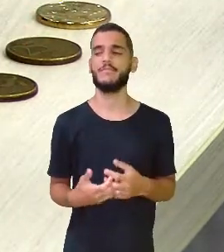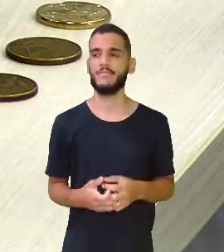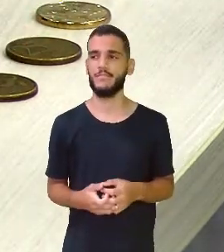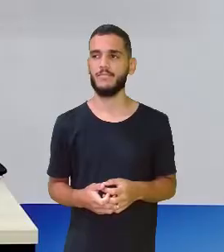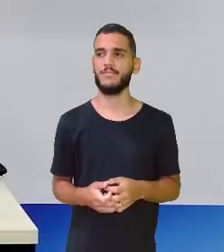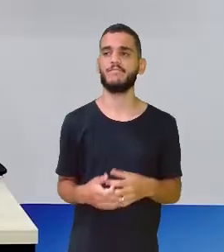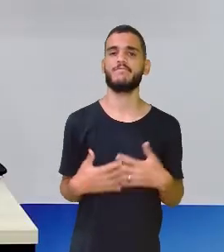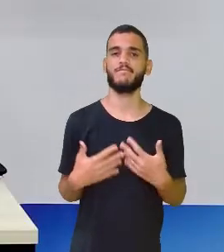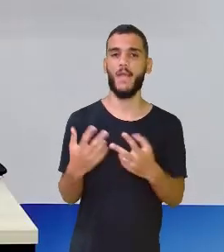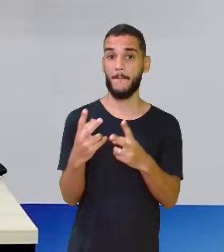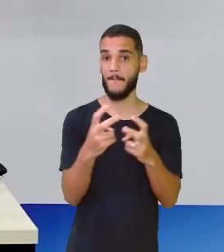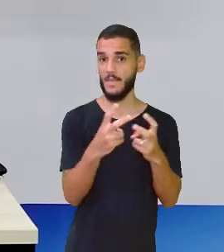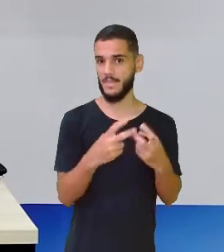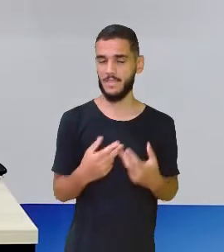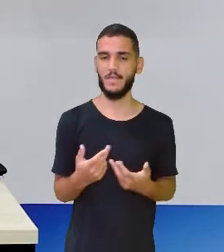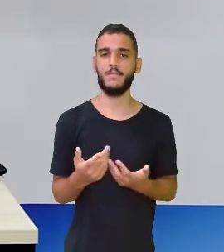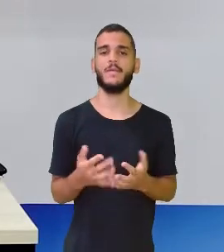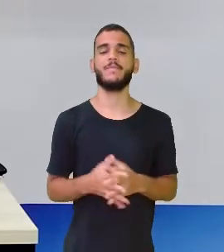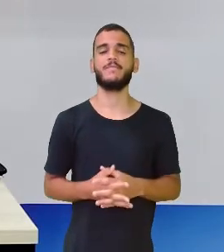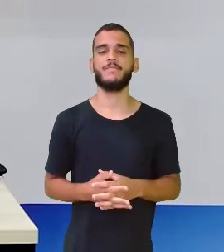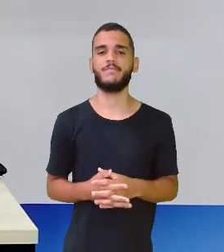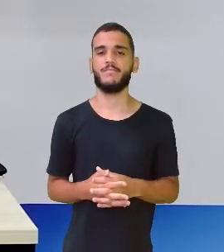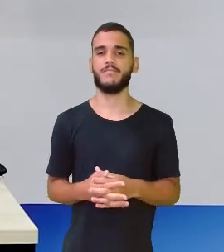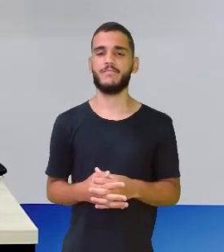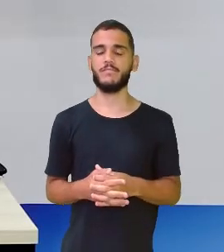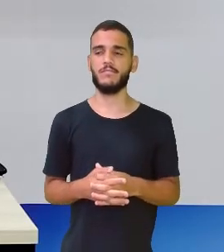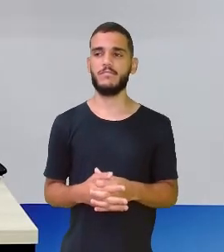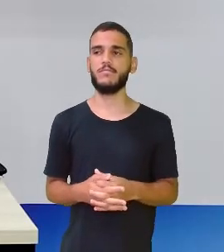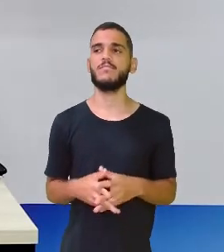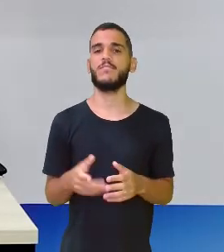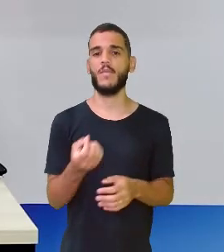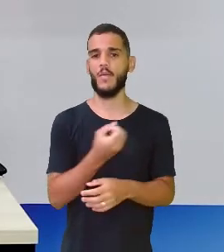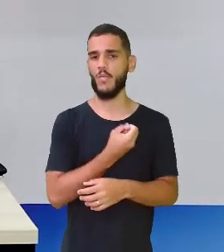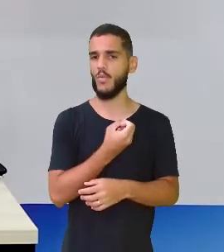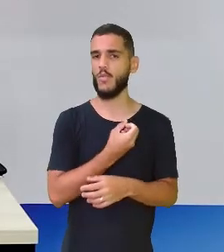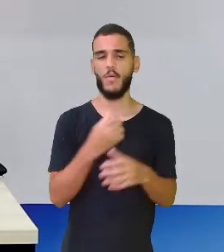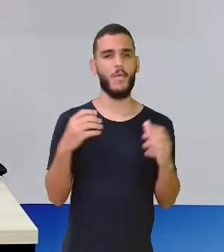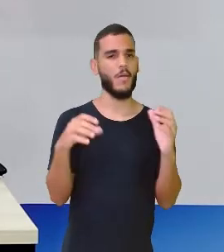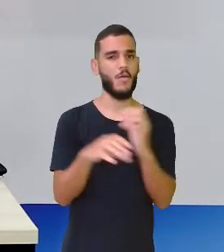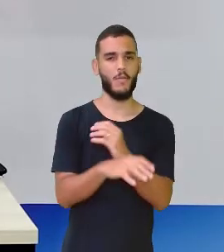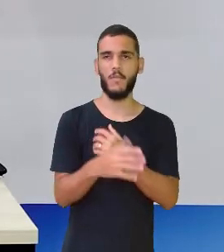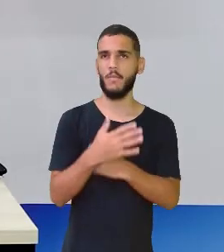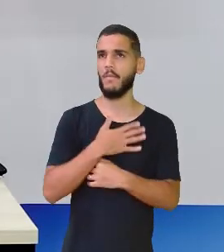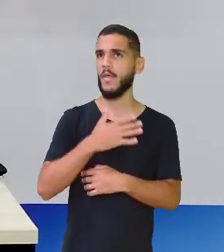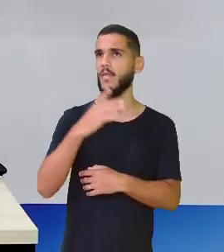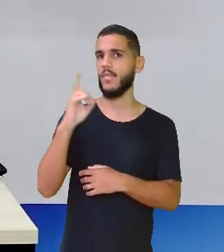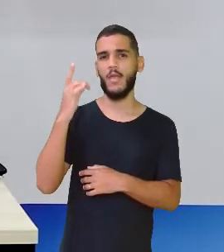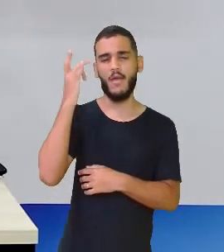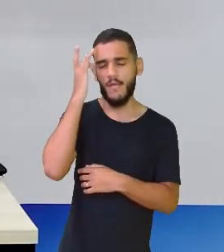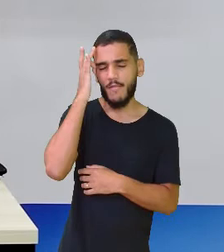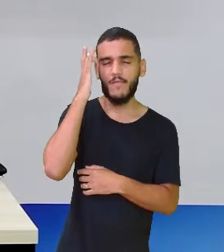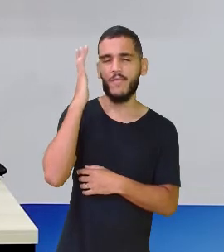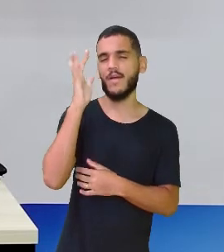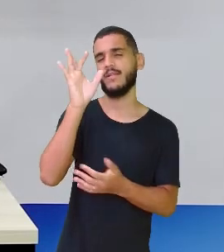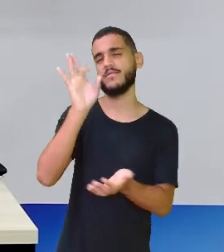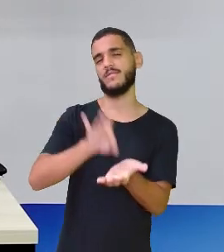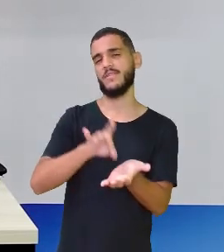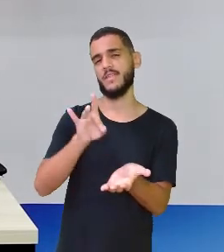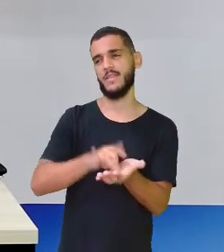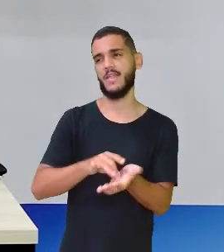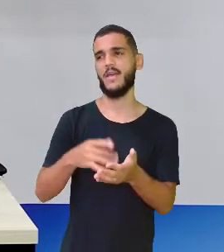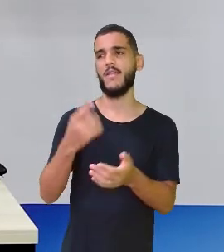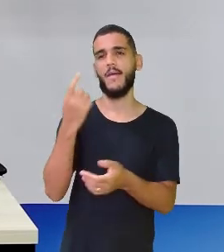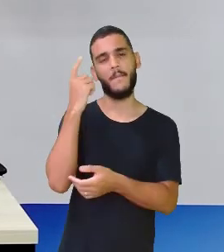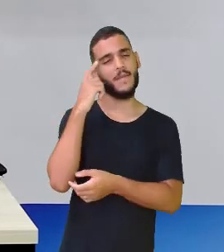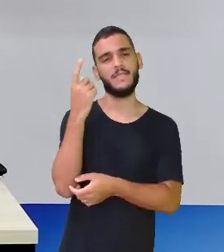um real. O nosso inteiro. Meu Deus, que coisa fácil. É fácil demais, minha gente.